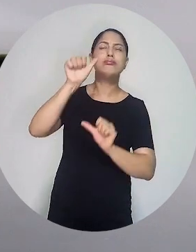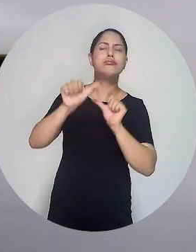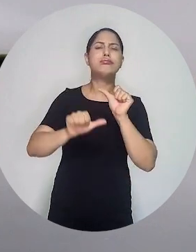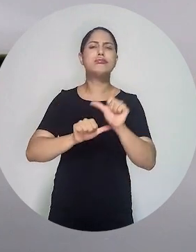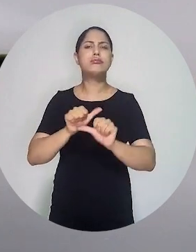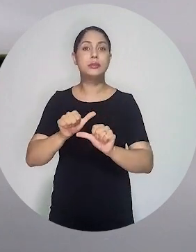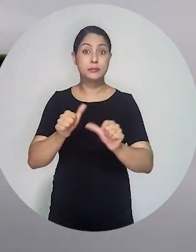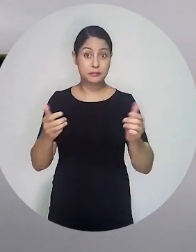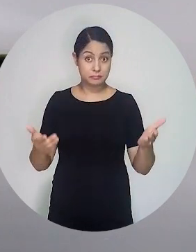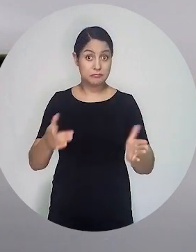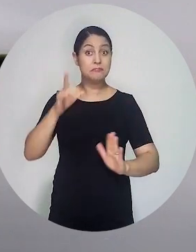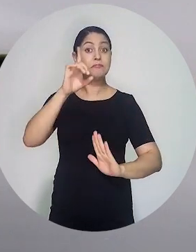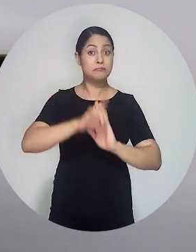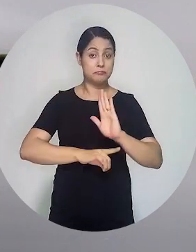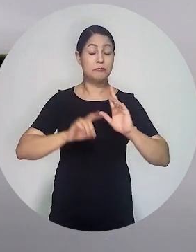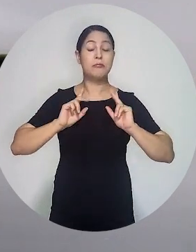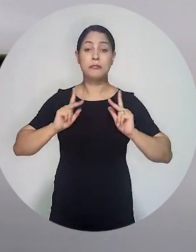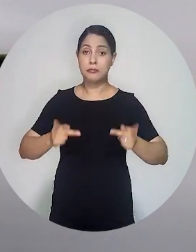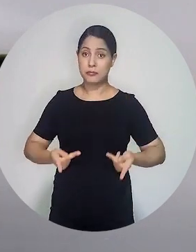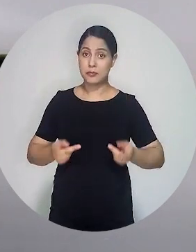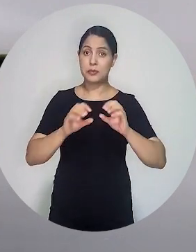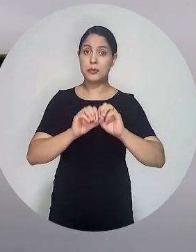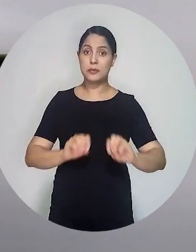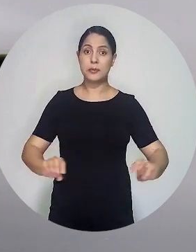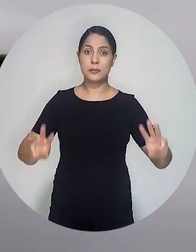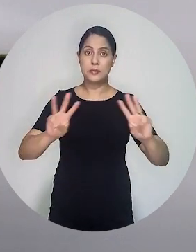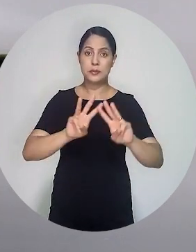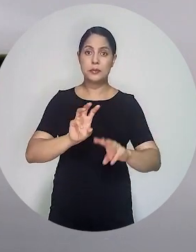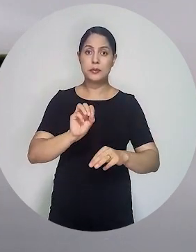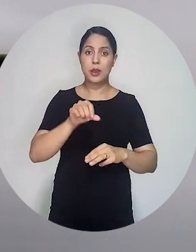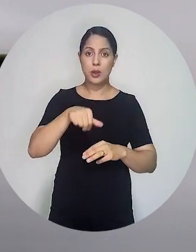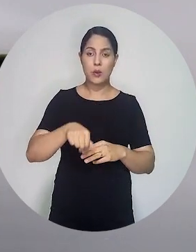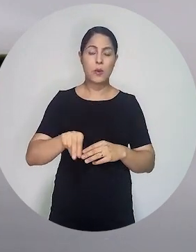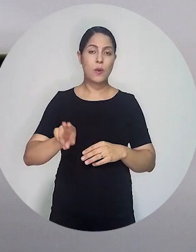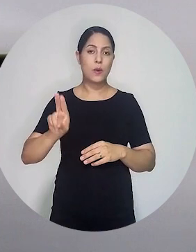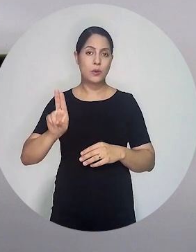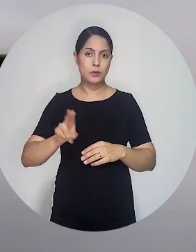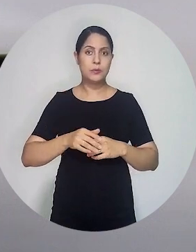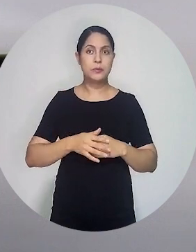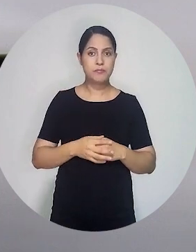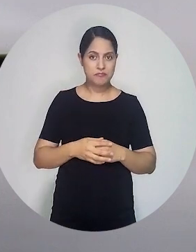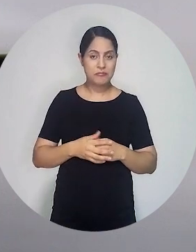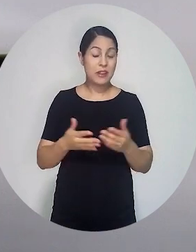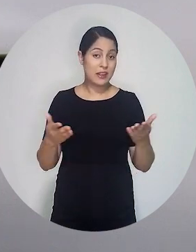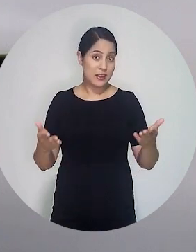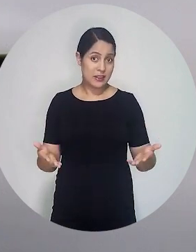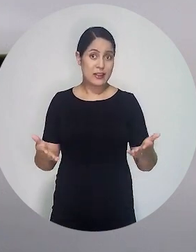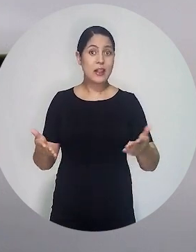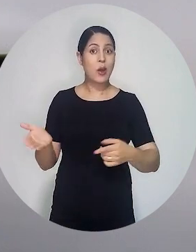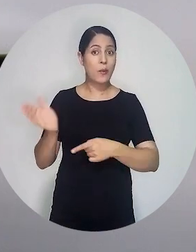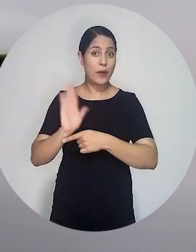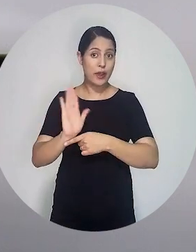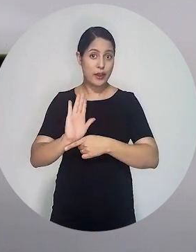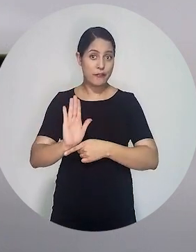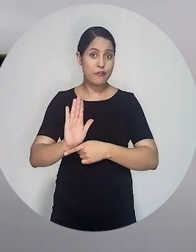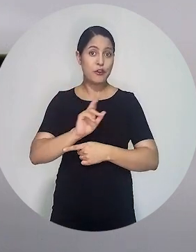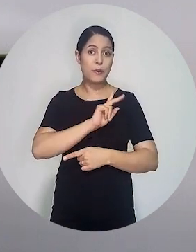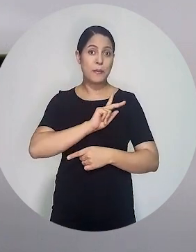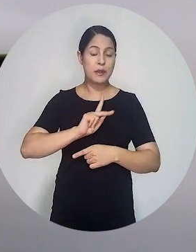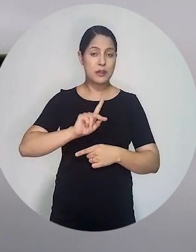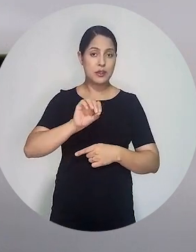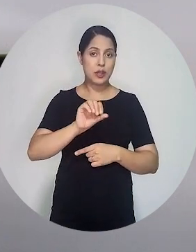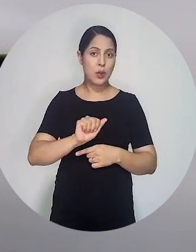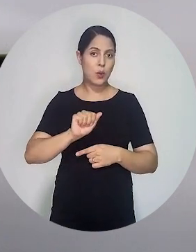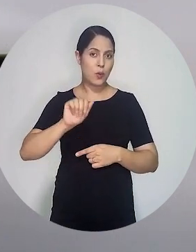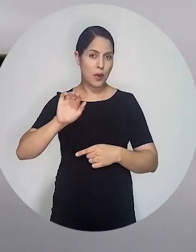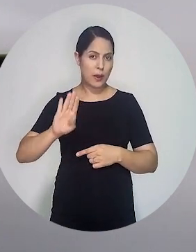durante sessão do Conselho de Direitos Humanos da Organização das Nações Unidas. Em vídeo enviado ao Conselho, o presidente da